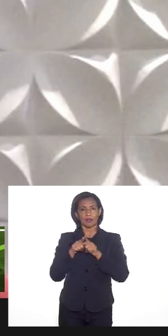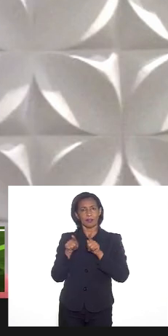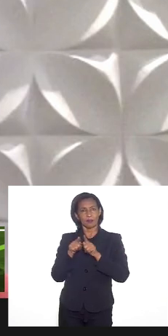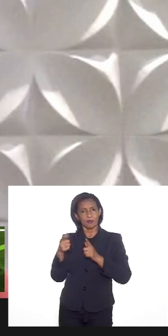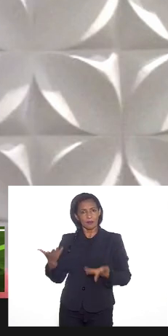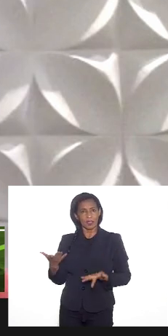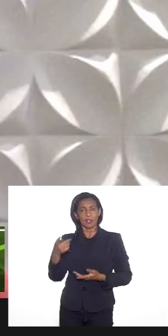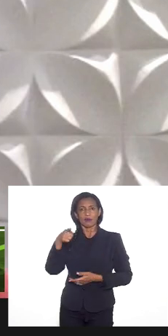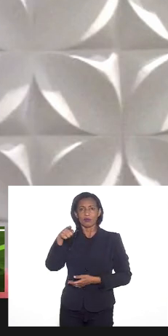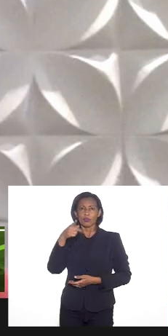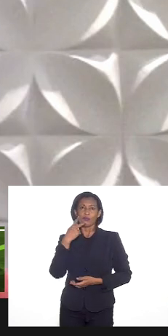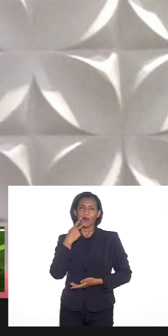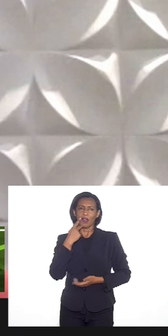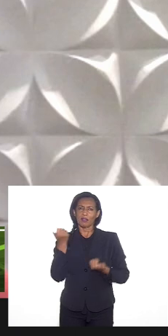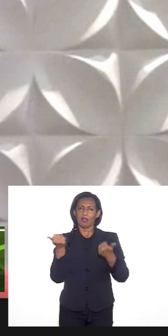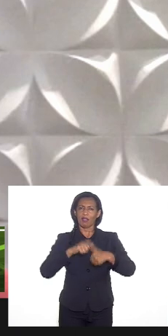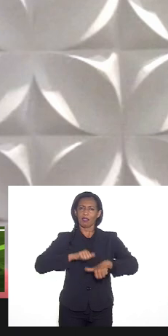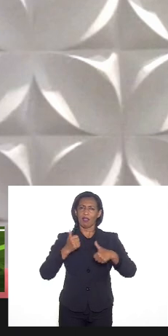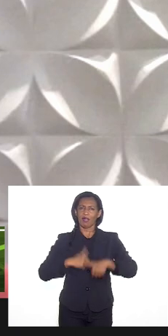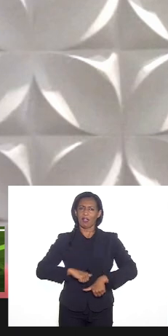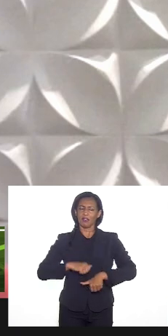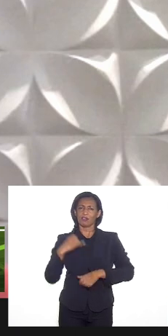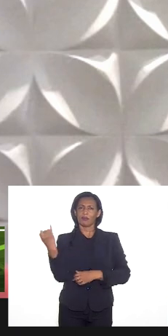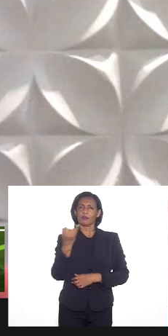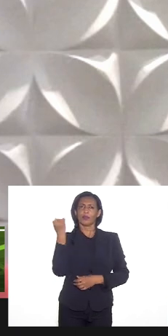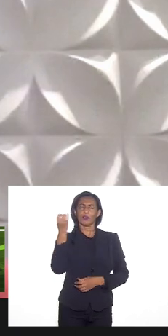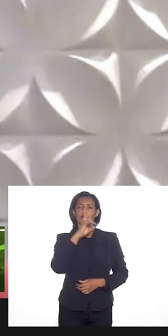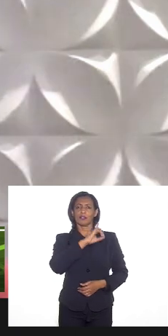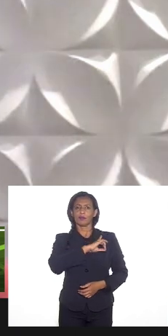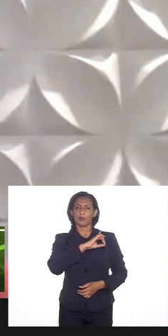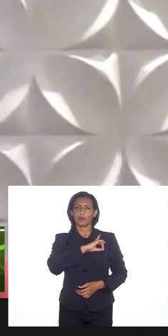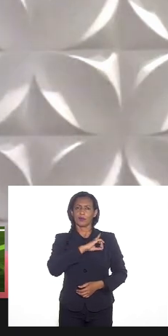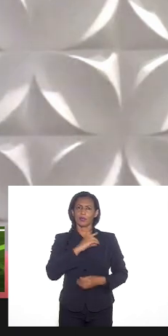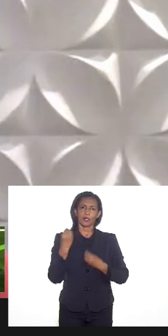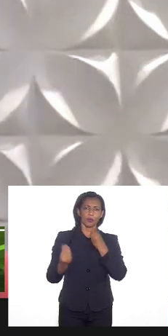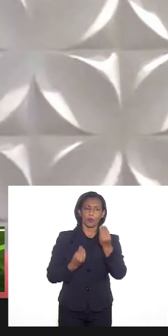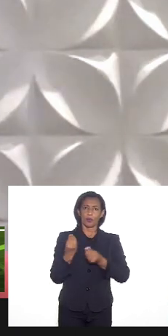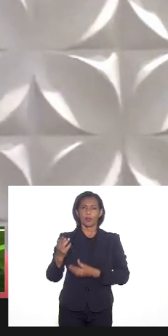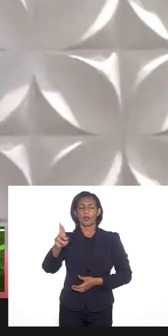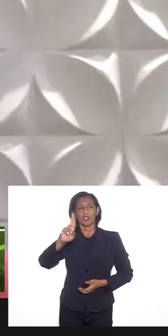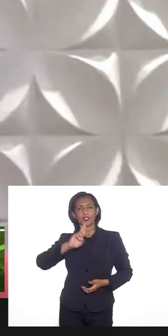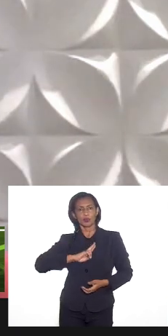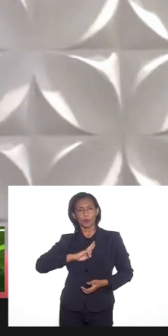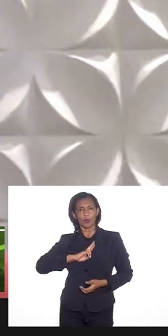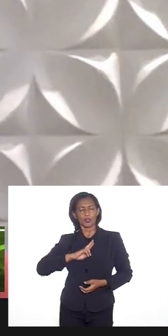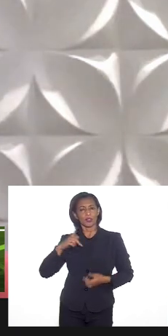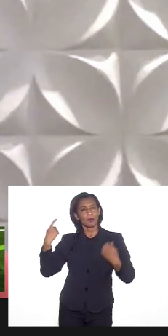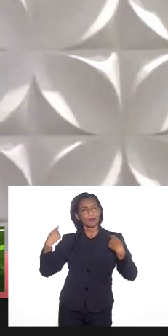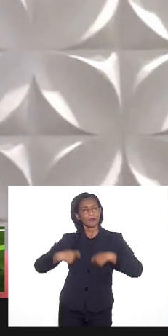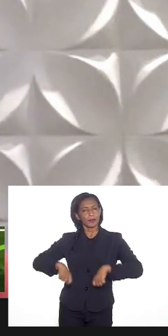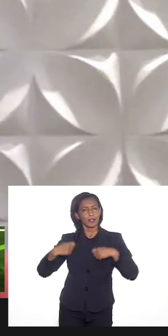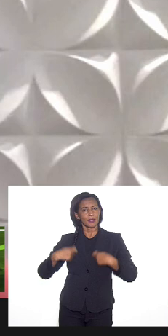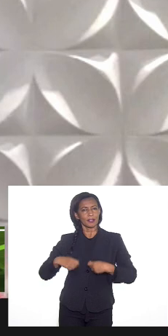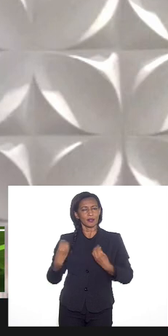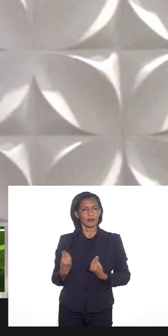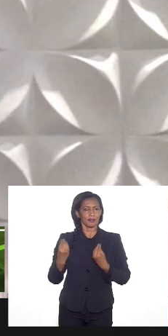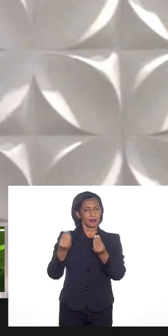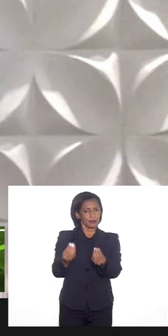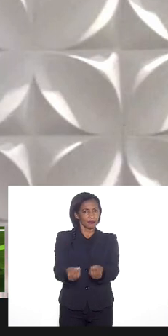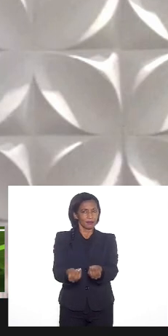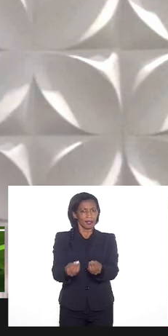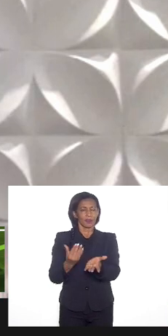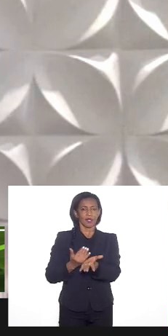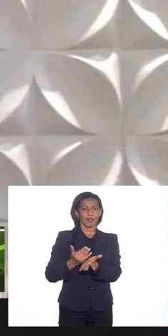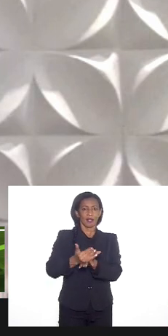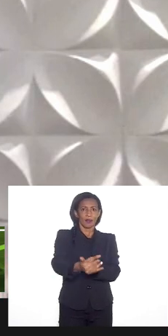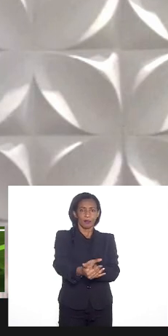pedir que o senhor fizesse a análise do papel da polícia como a resposta que é necessária a ser dada a